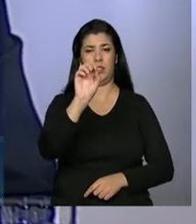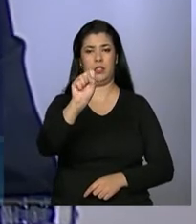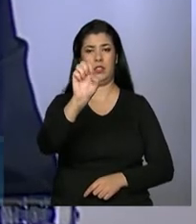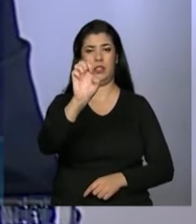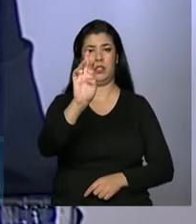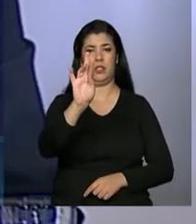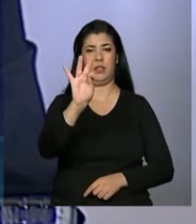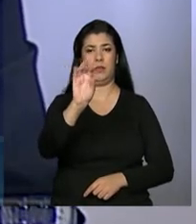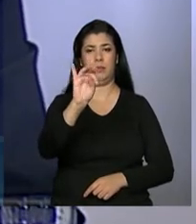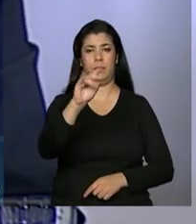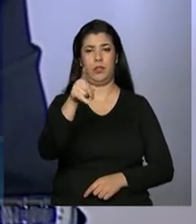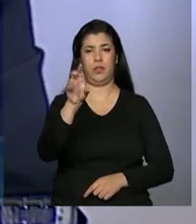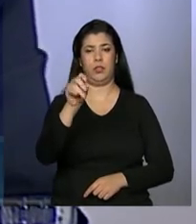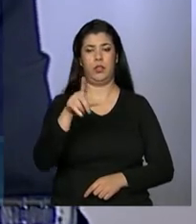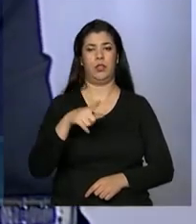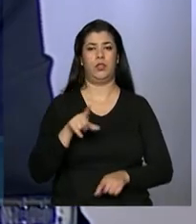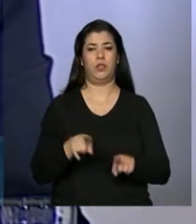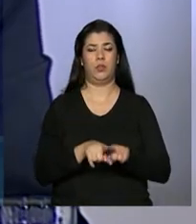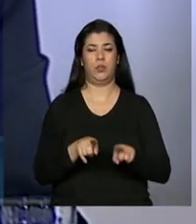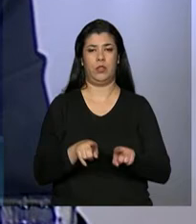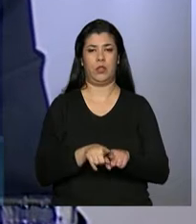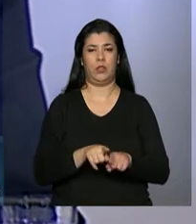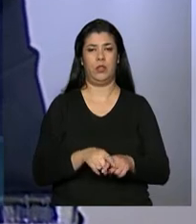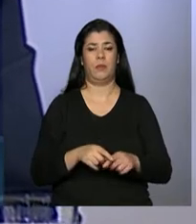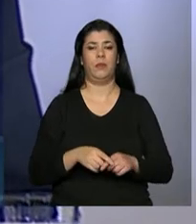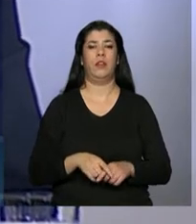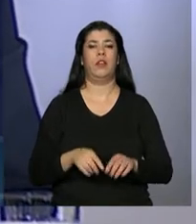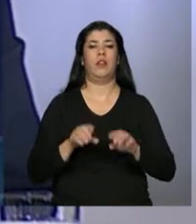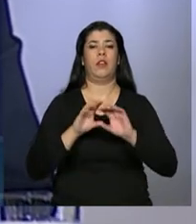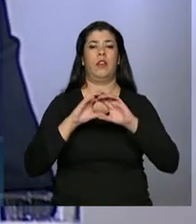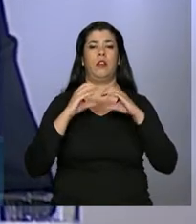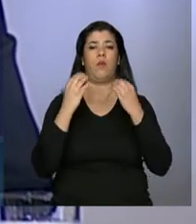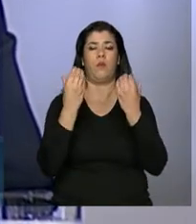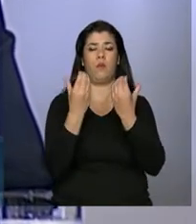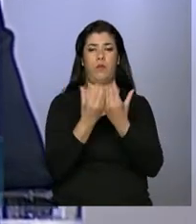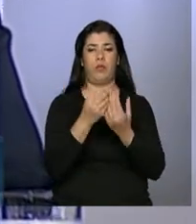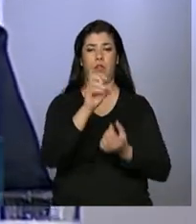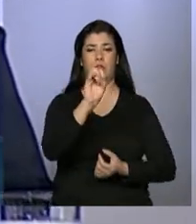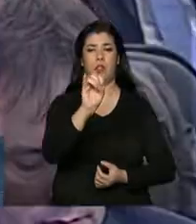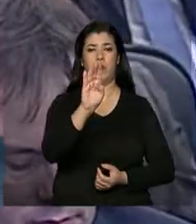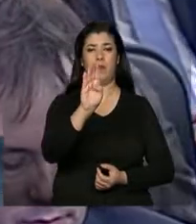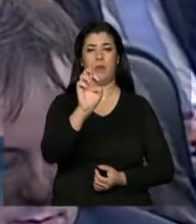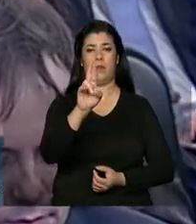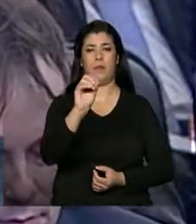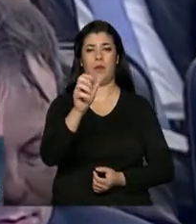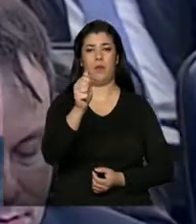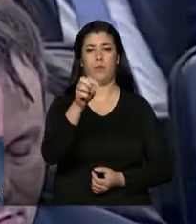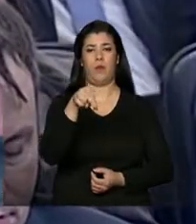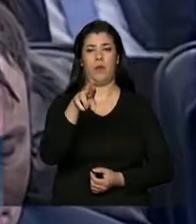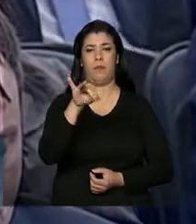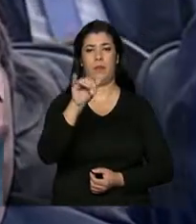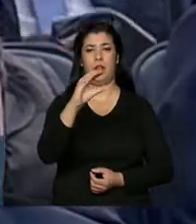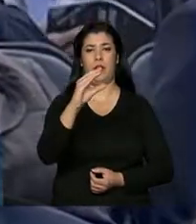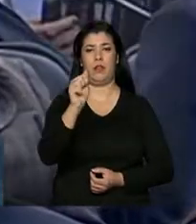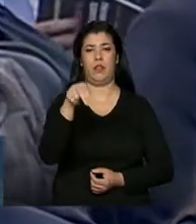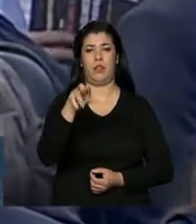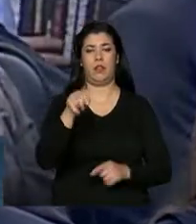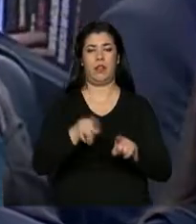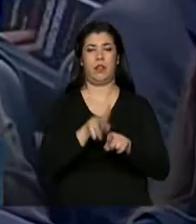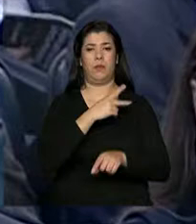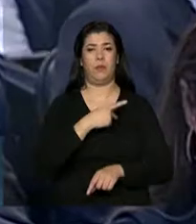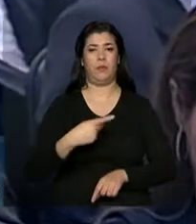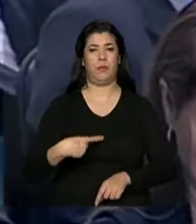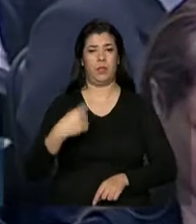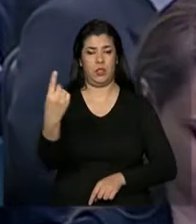Saudar a diretoria da Confederação Ibero-Americana, de inspetores do Trabalho. E faço na pessoa do presidente, que